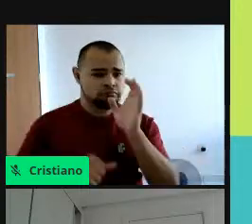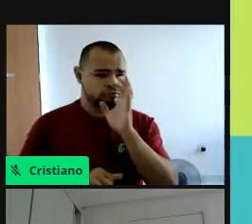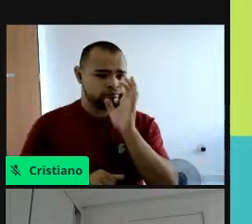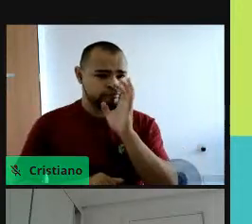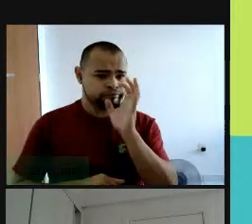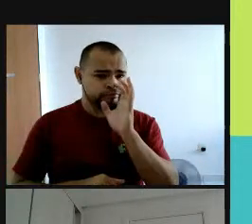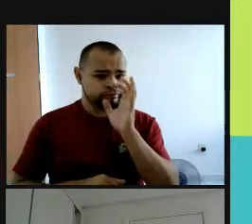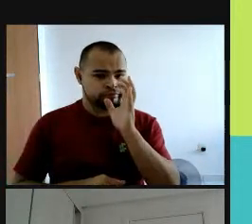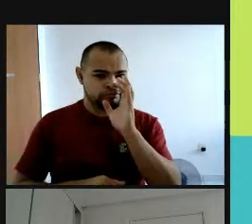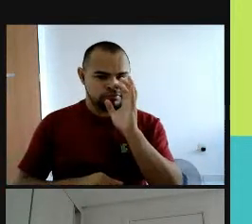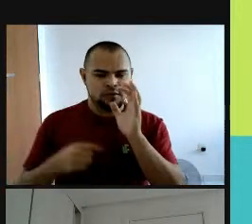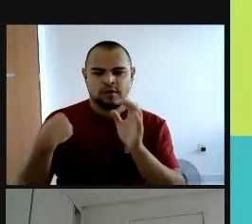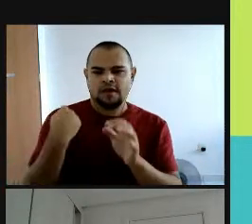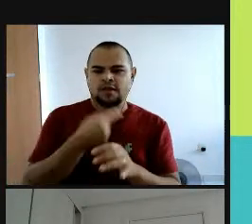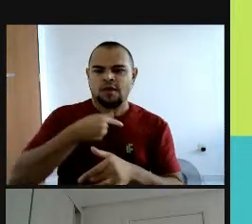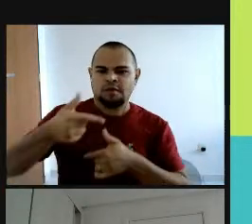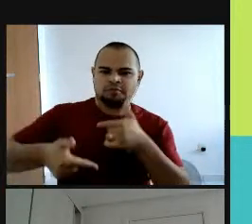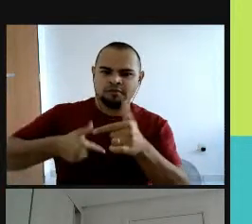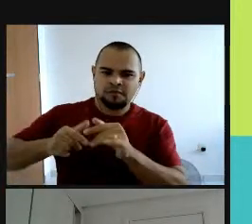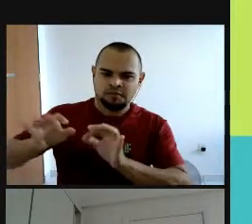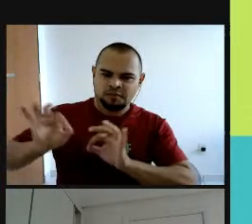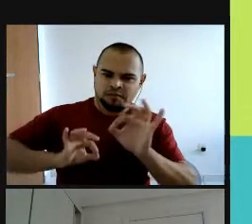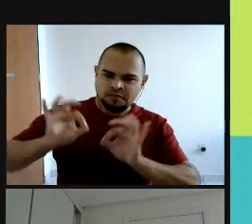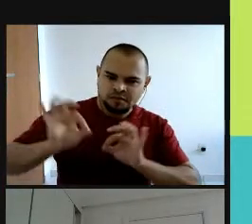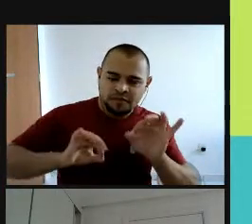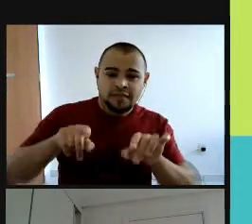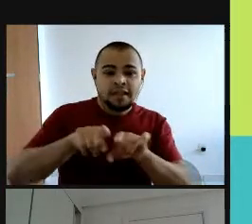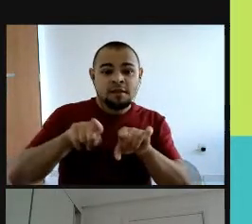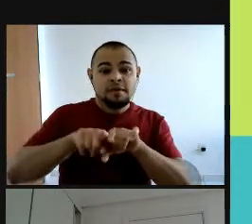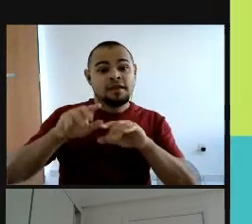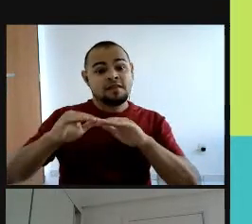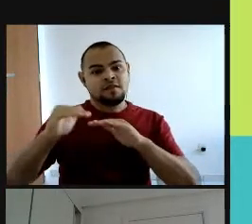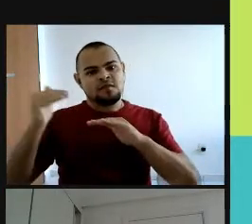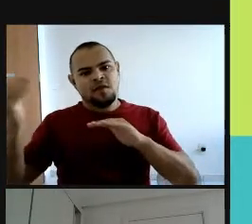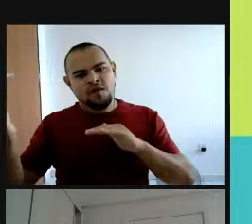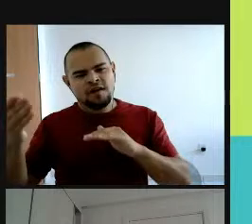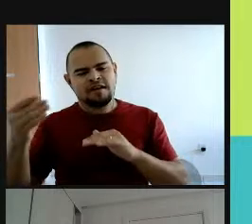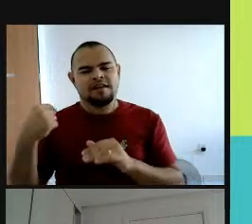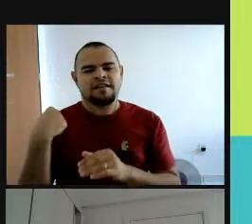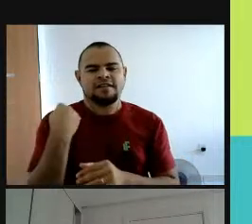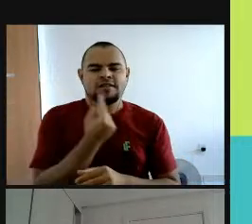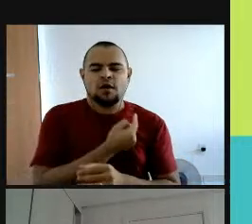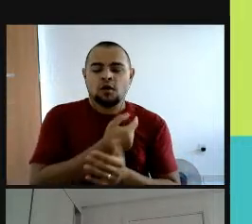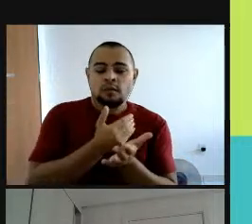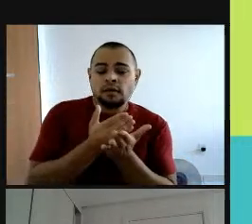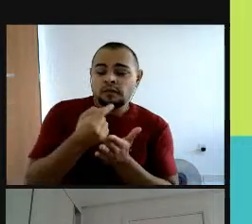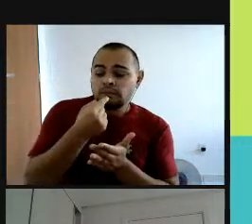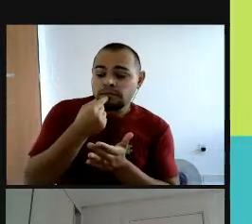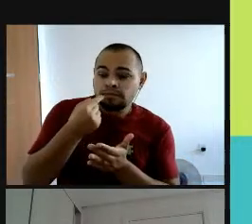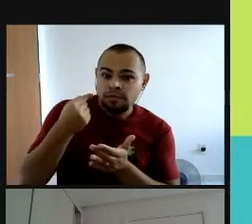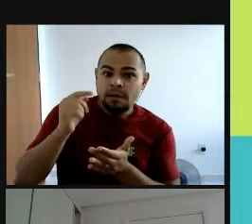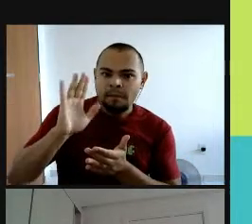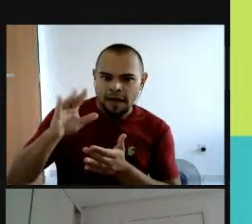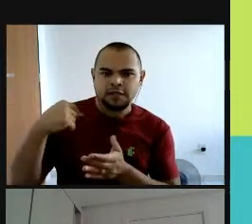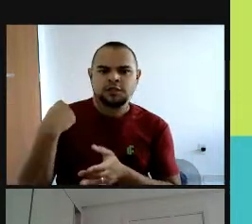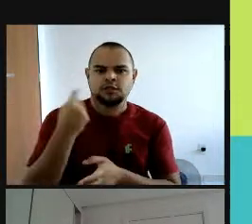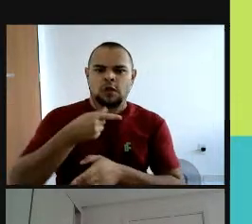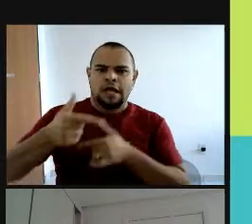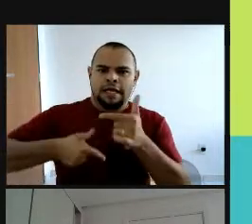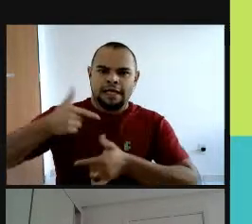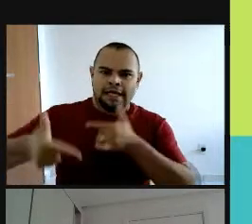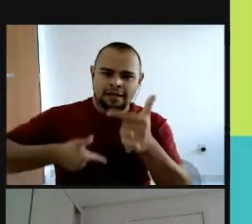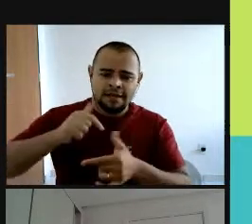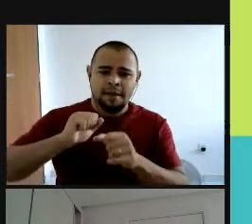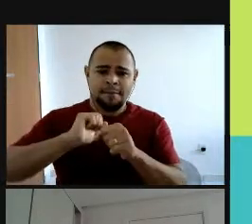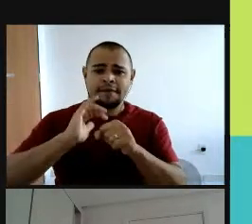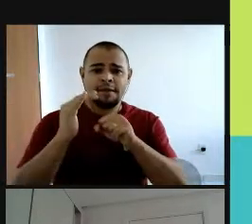a gente está fazendo, nas nossas ações externas, né, que a gente está retomando agora, mas a gente é muito mais atuante, né, a pandemia